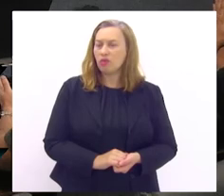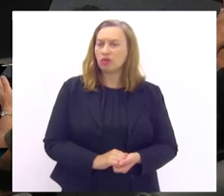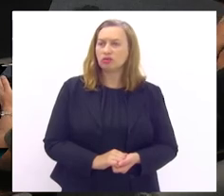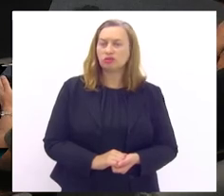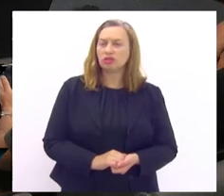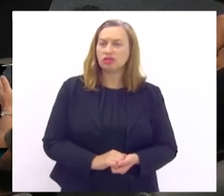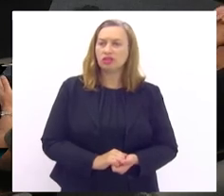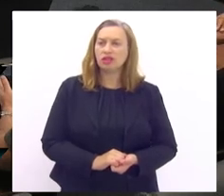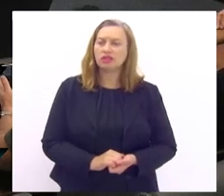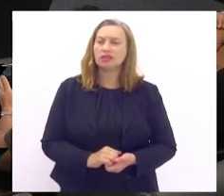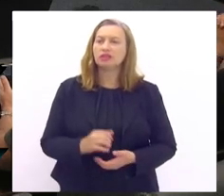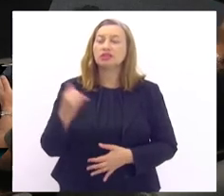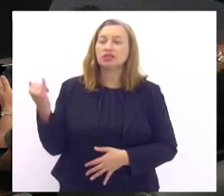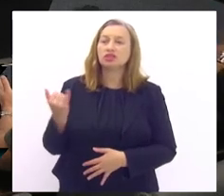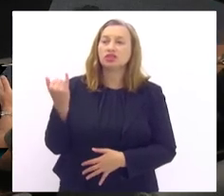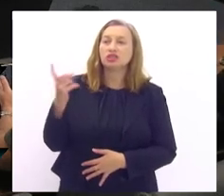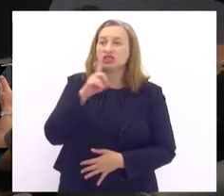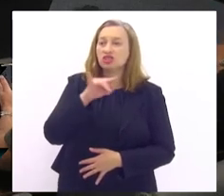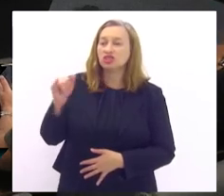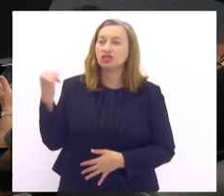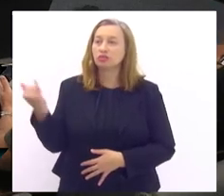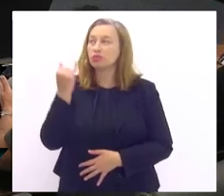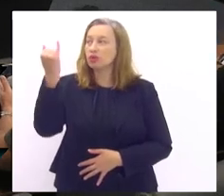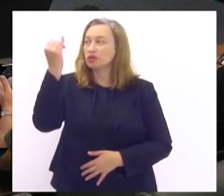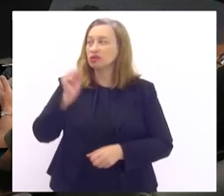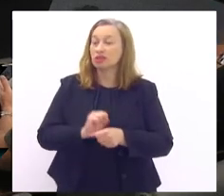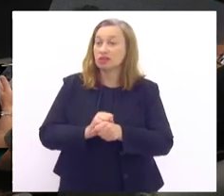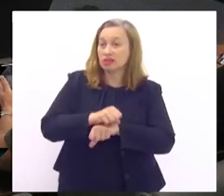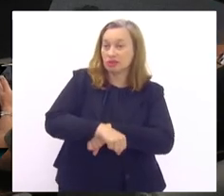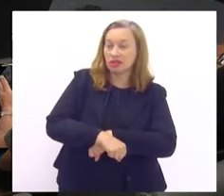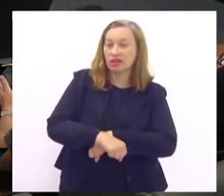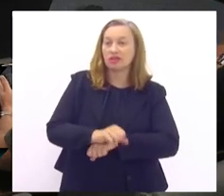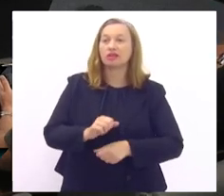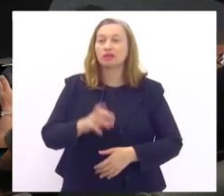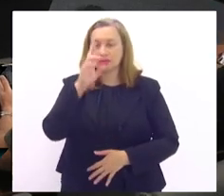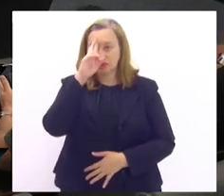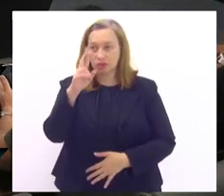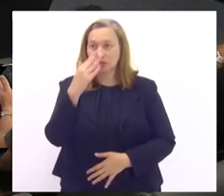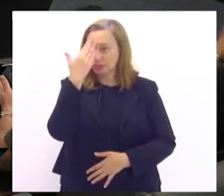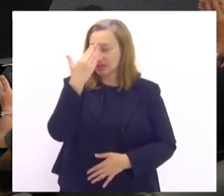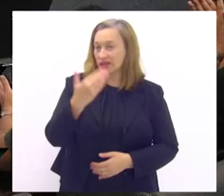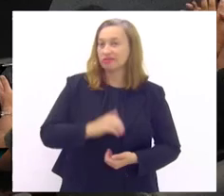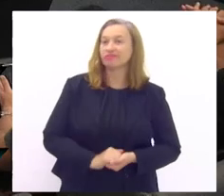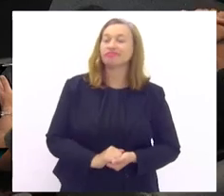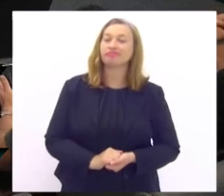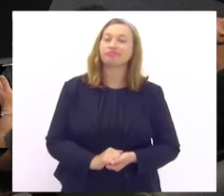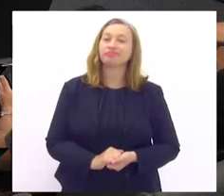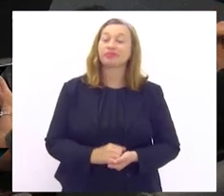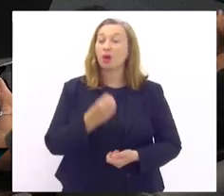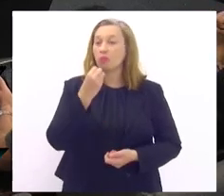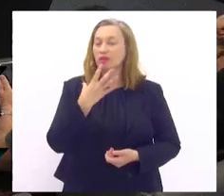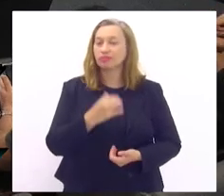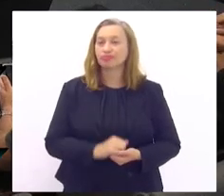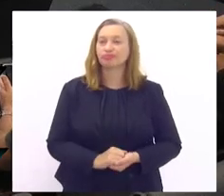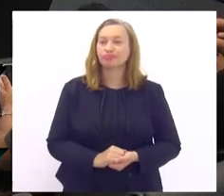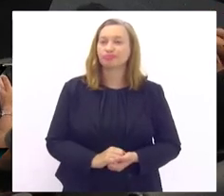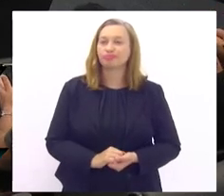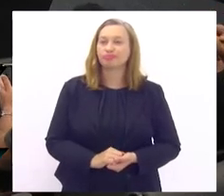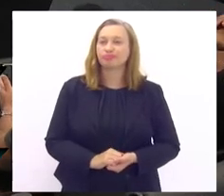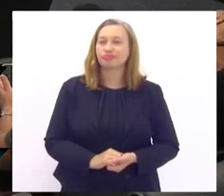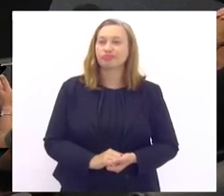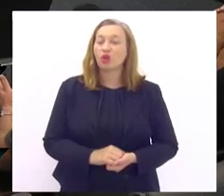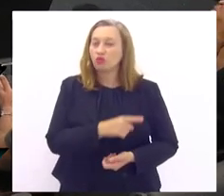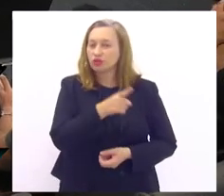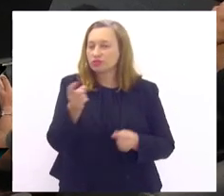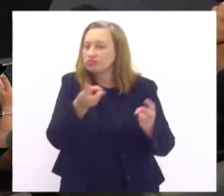nesse dia importante aqui nesse seminário promovido pelo senhor muito obrigado é bom vocês